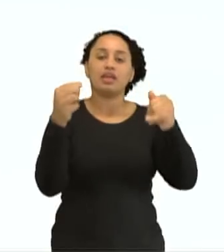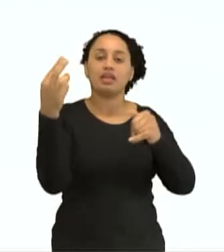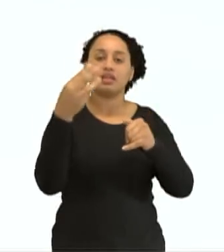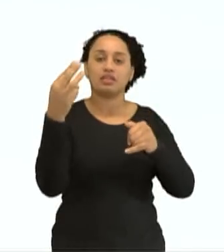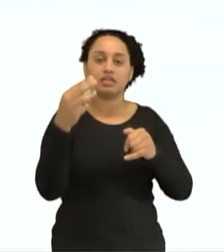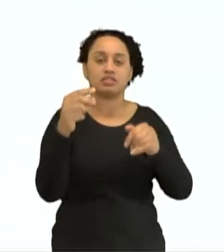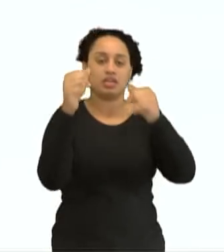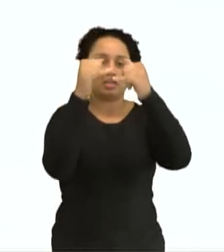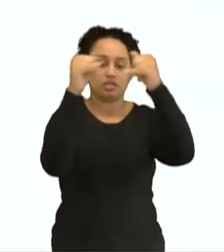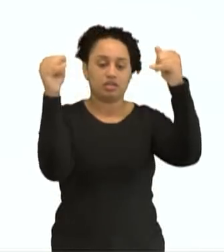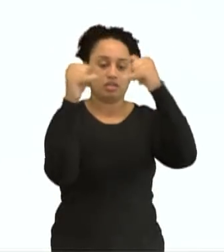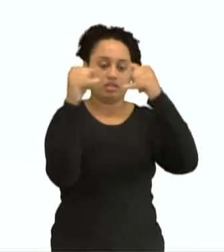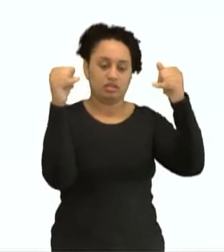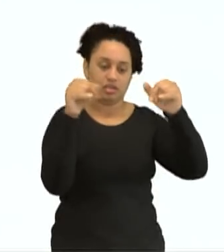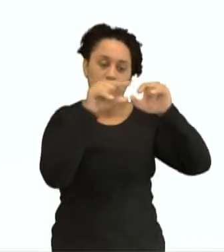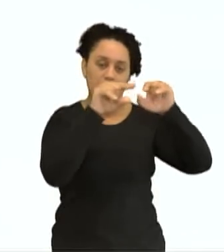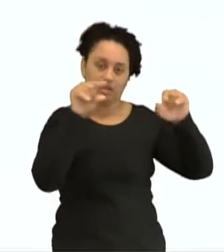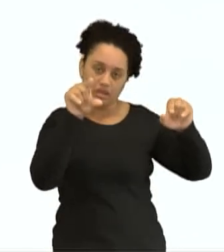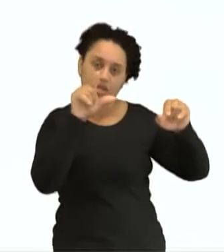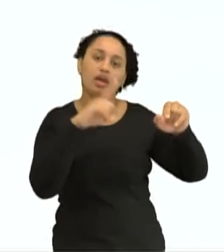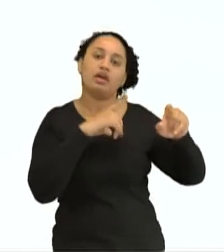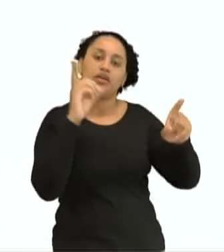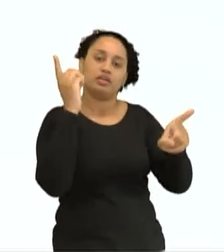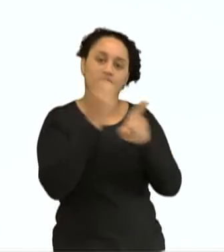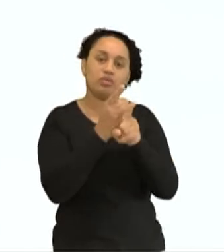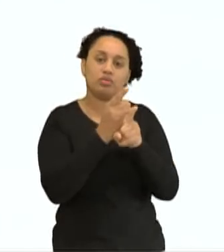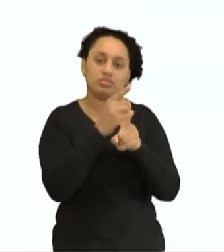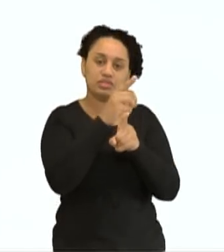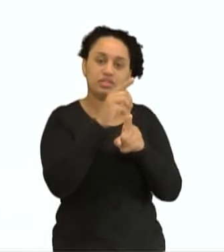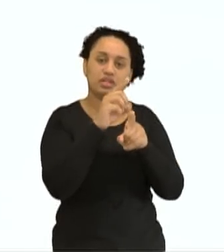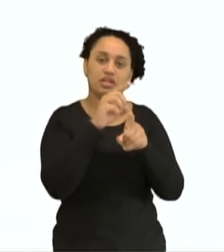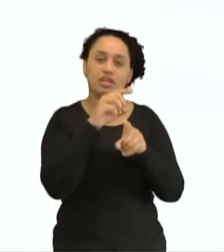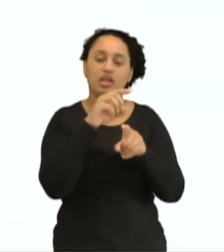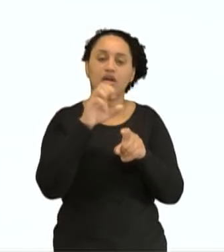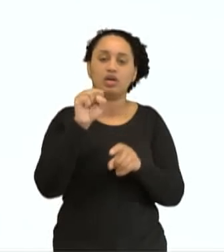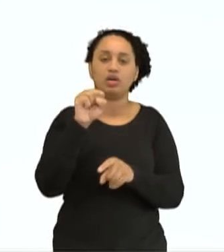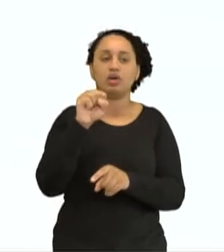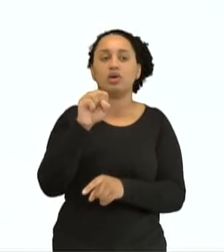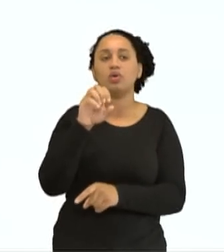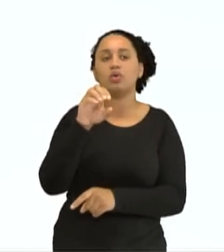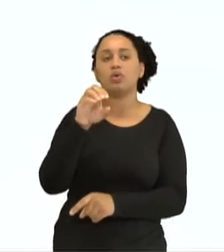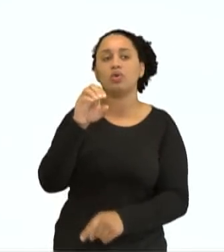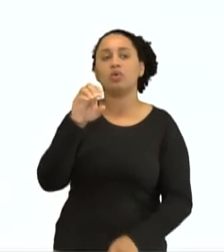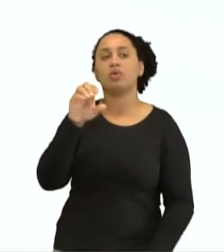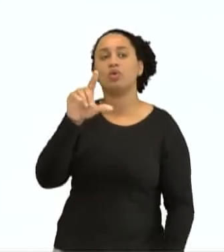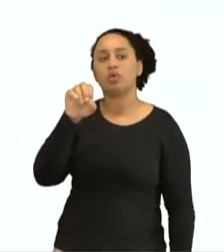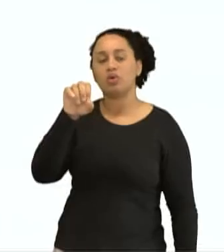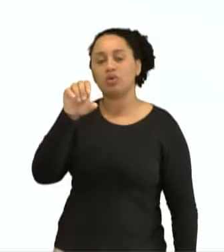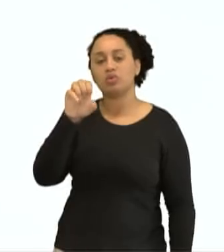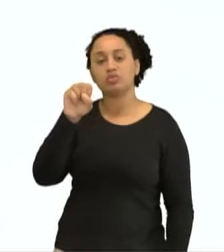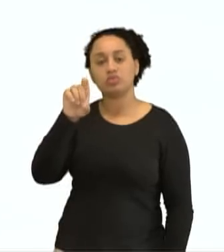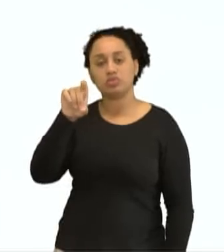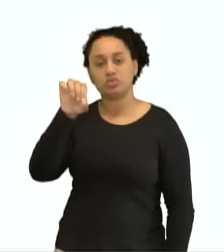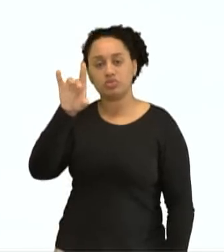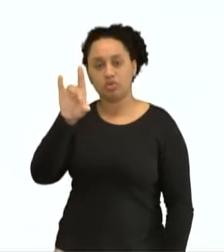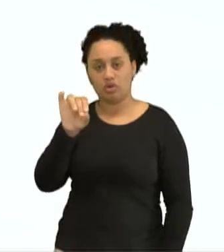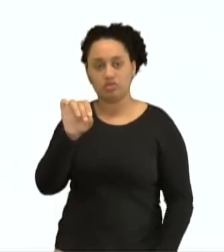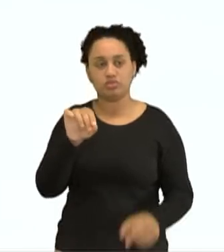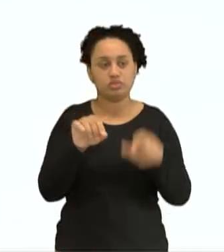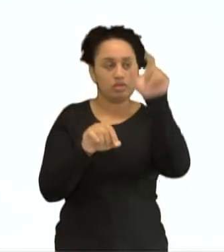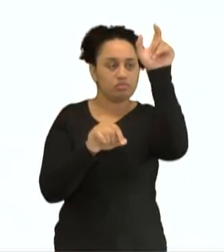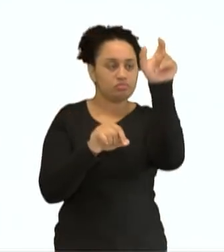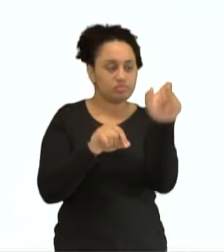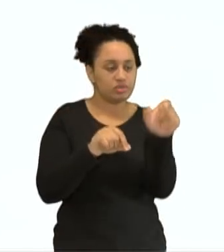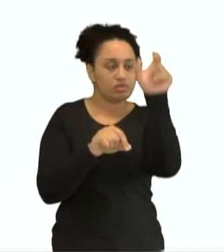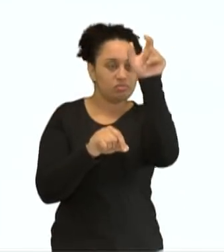seja, terceiro período na tabela periódica. Ele encontra-se na primeira coluna, no grupo dos alcalinos. É